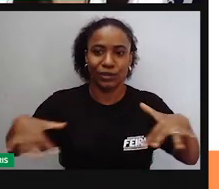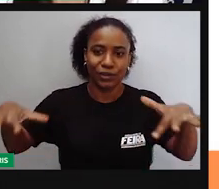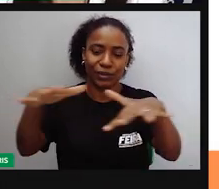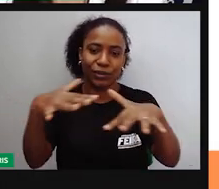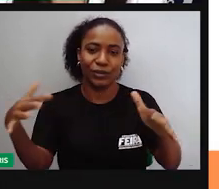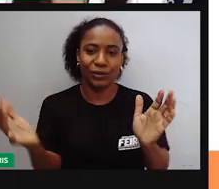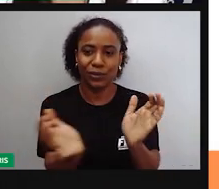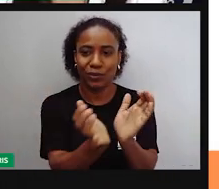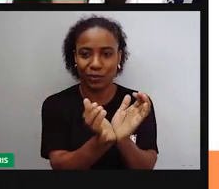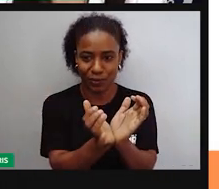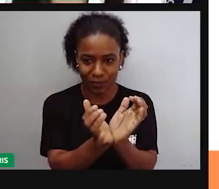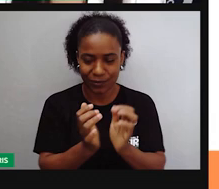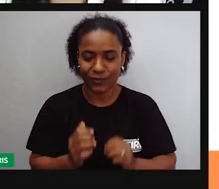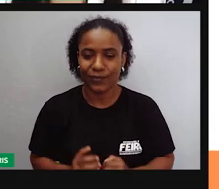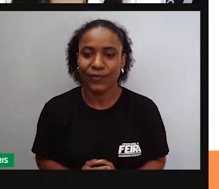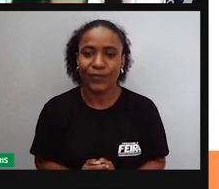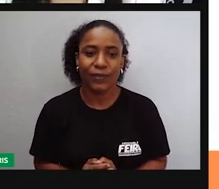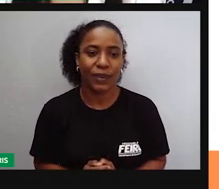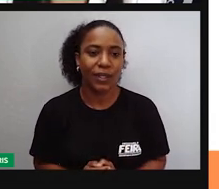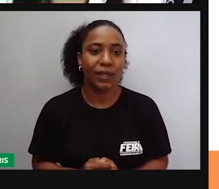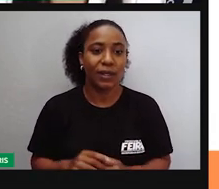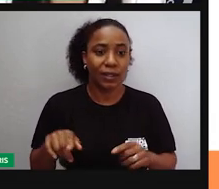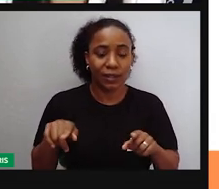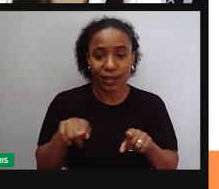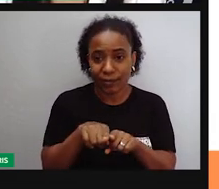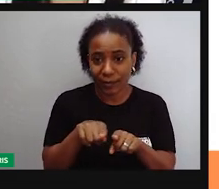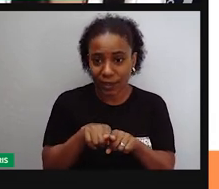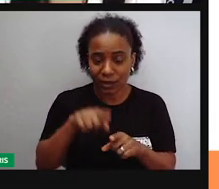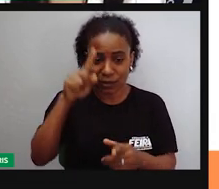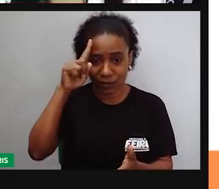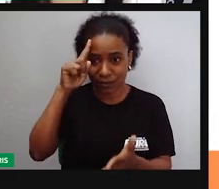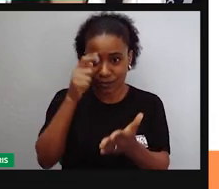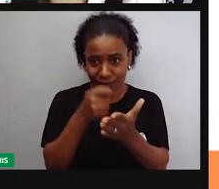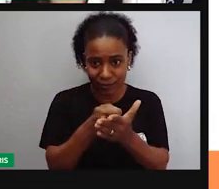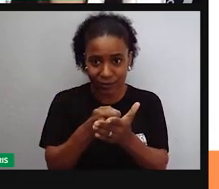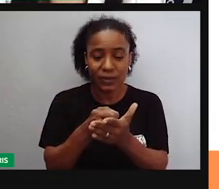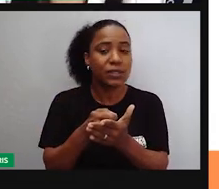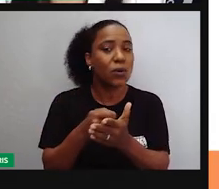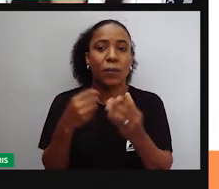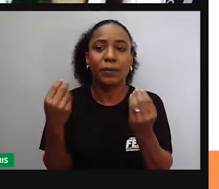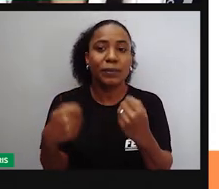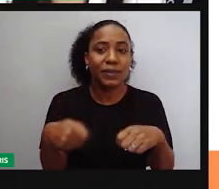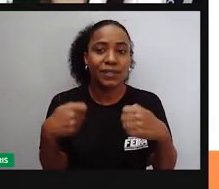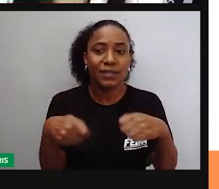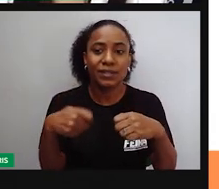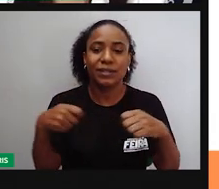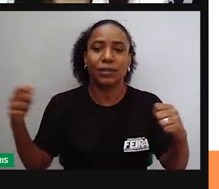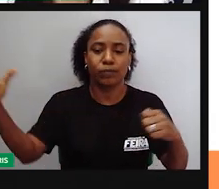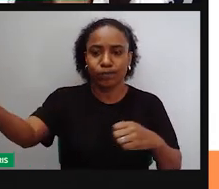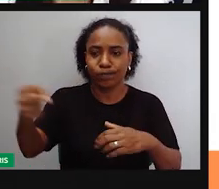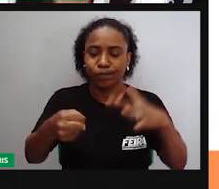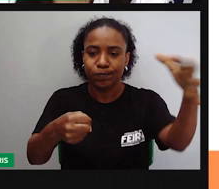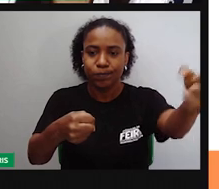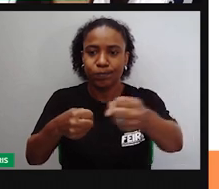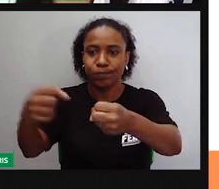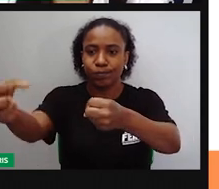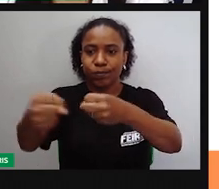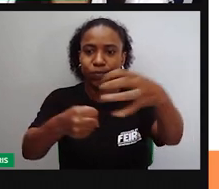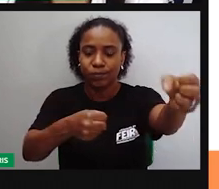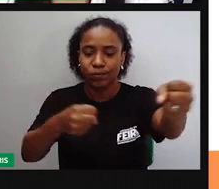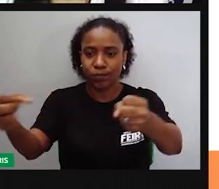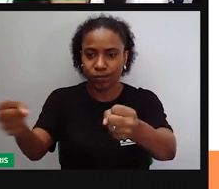decisões apenas em assembleias. E a Pró já explicou, por mais que a associação eleja aí uma